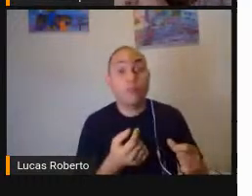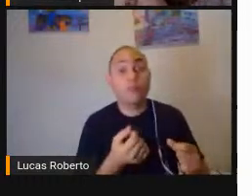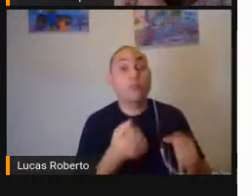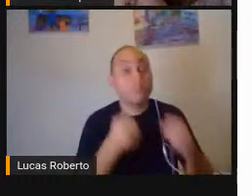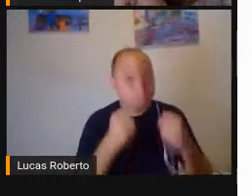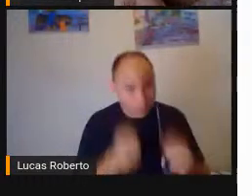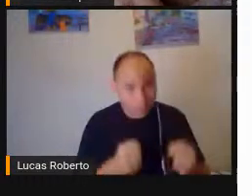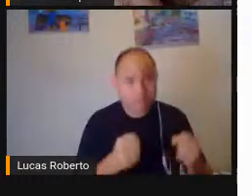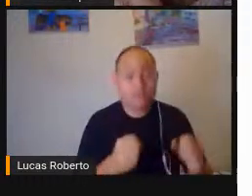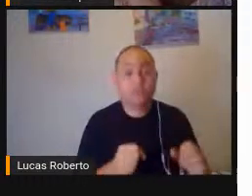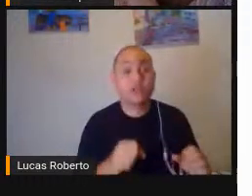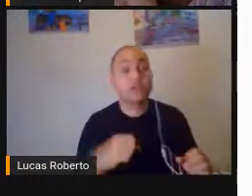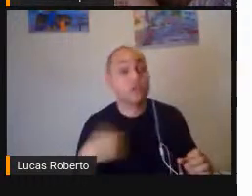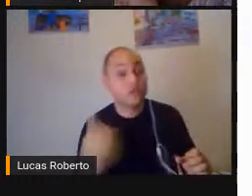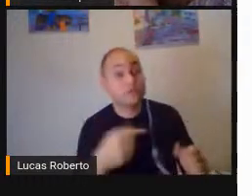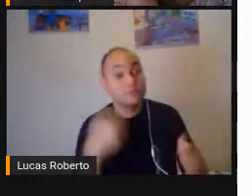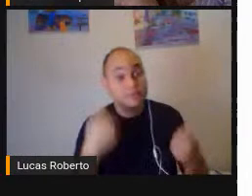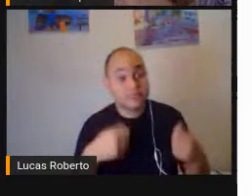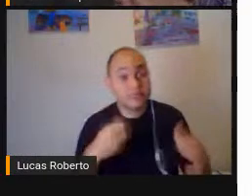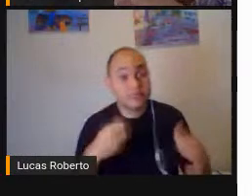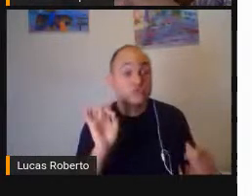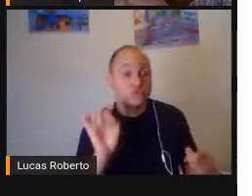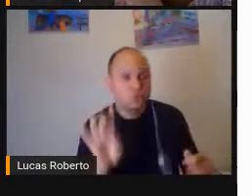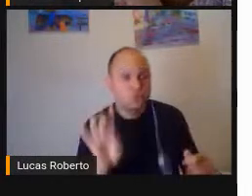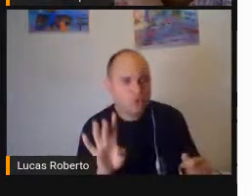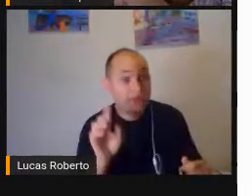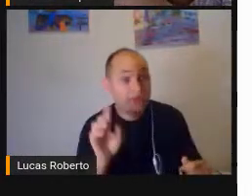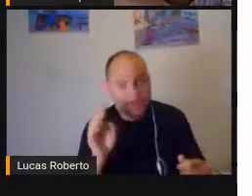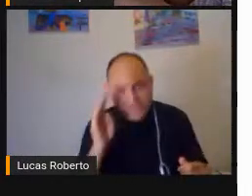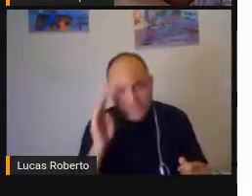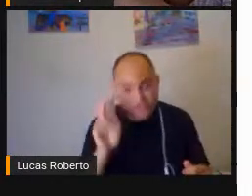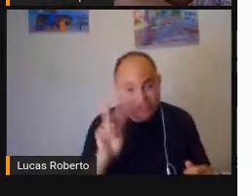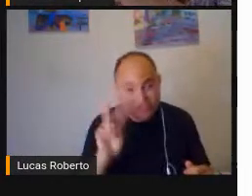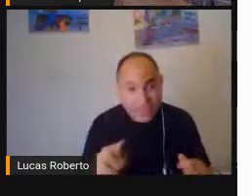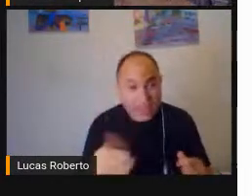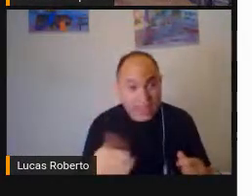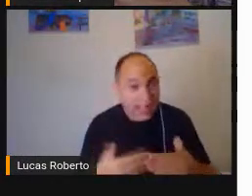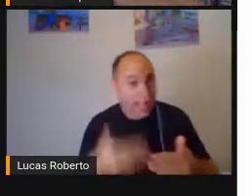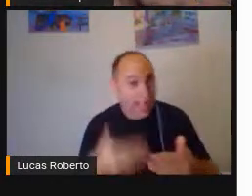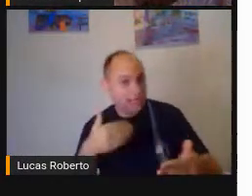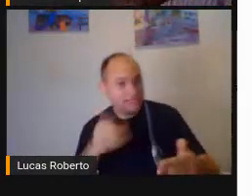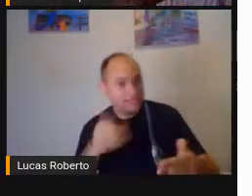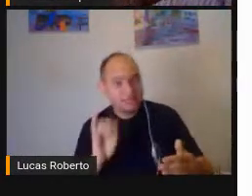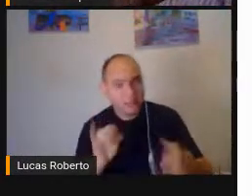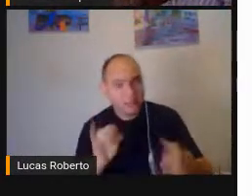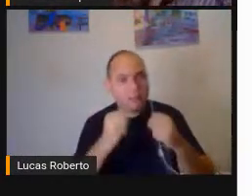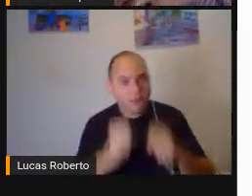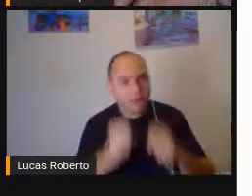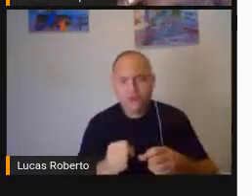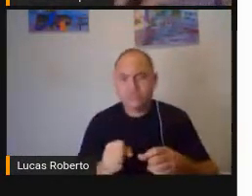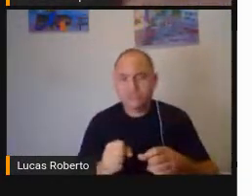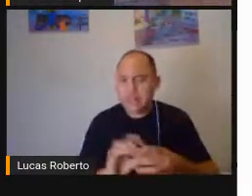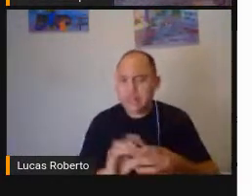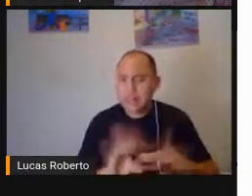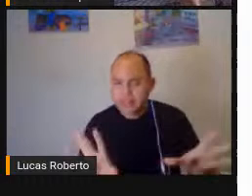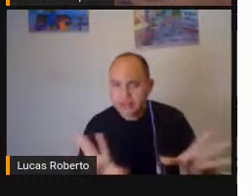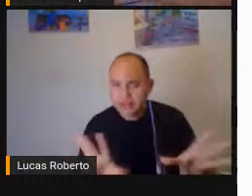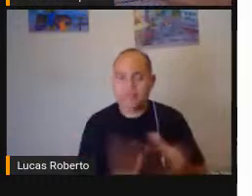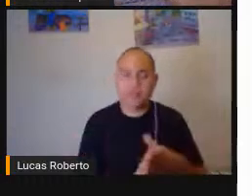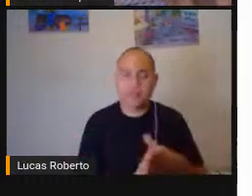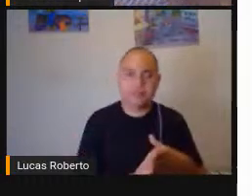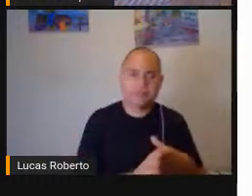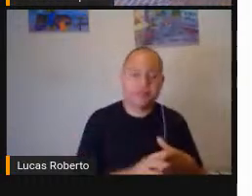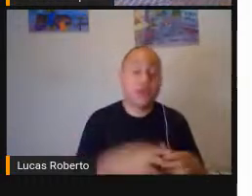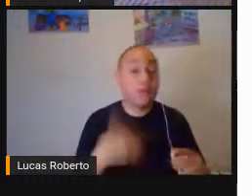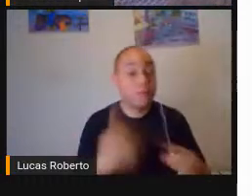Estão liberadas Mas são possíveis De instalar E a gente utilizar Com os estudantes Que a gente precisa Pensar Em